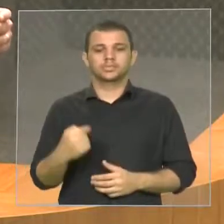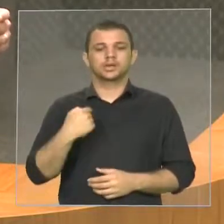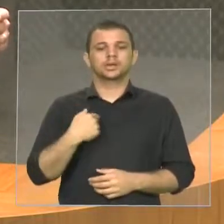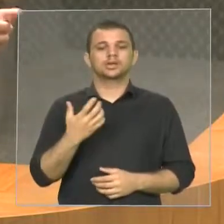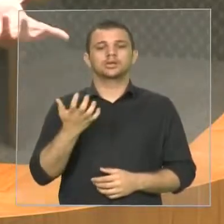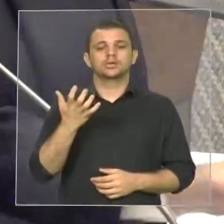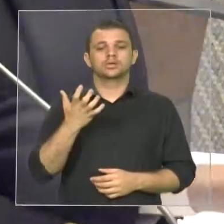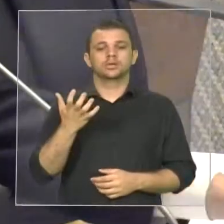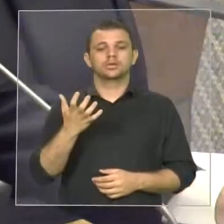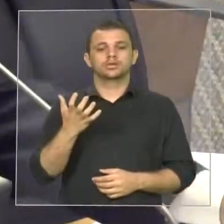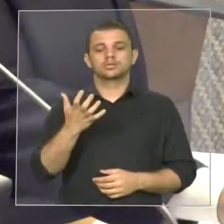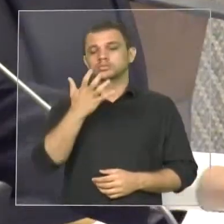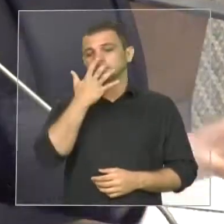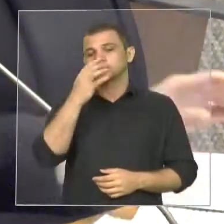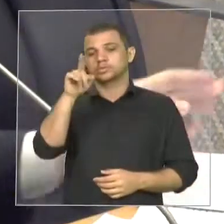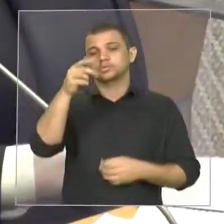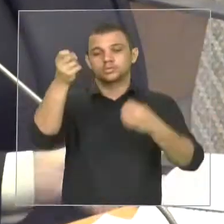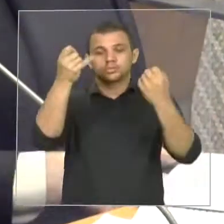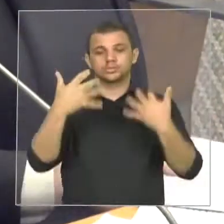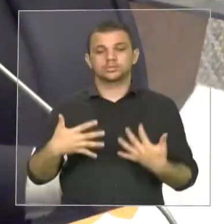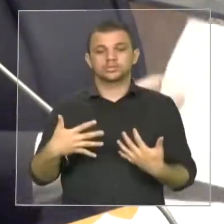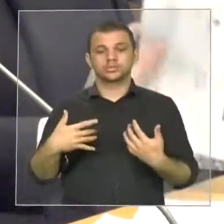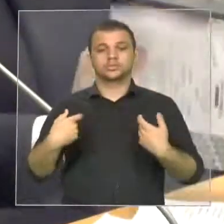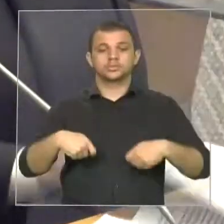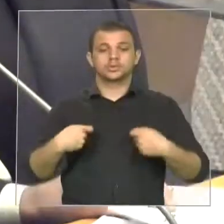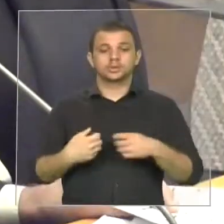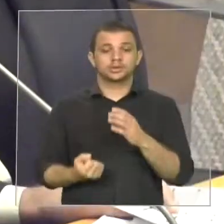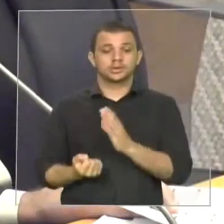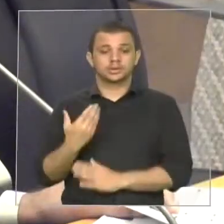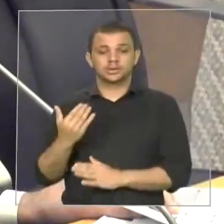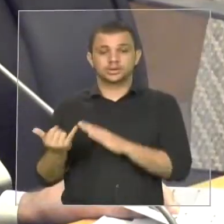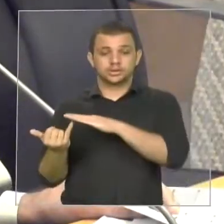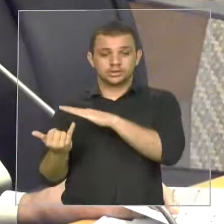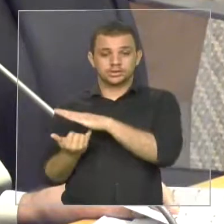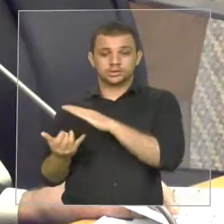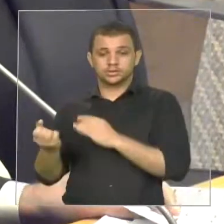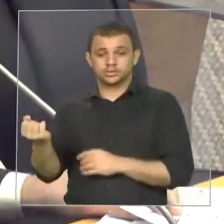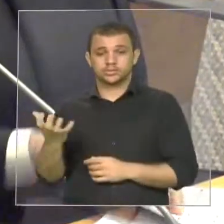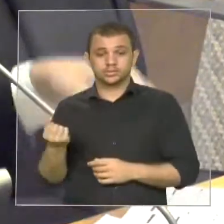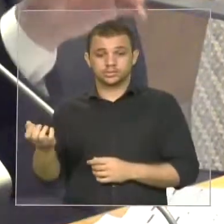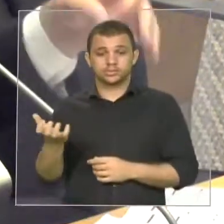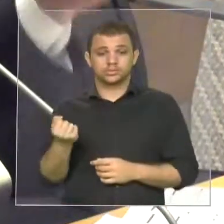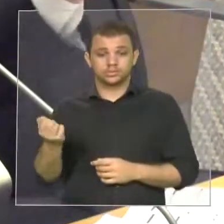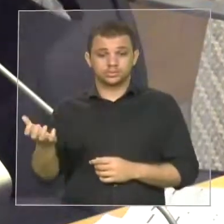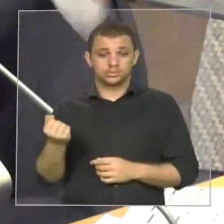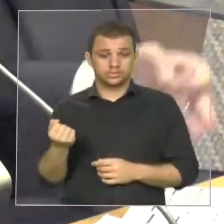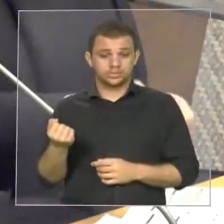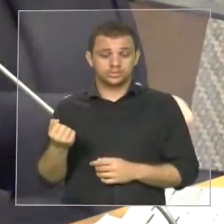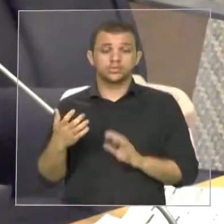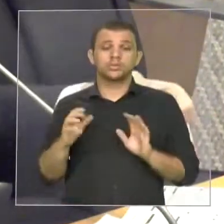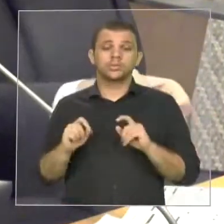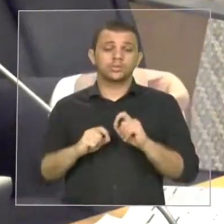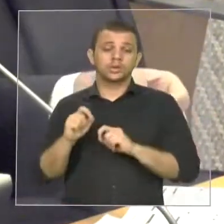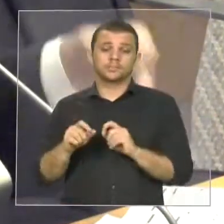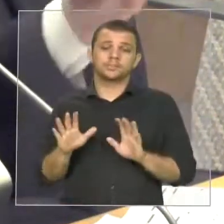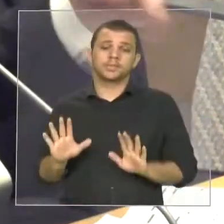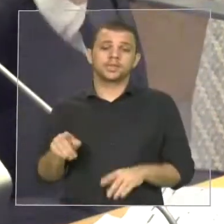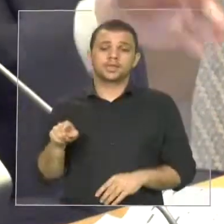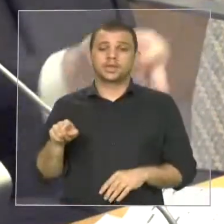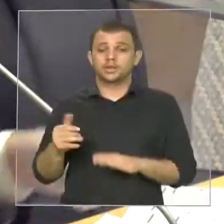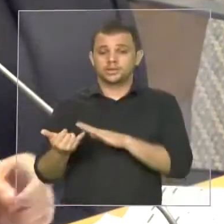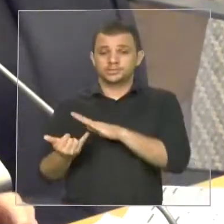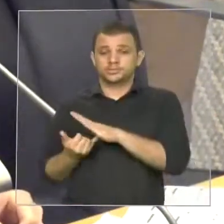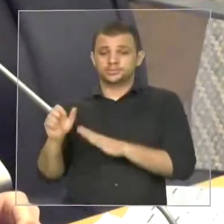Excelência, quando fala da questão da necessidade da criação do Instituto de Previdência, é que se o governo não tiver a